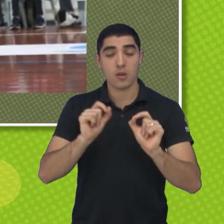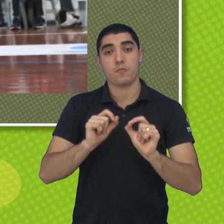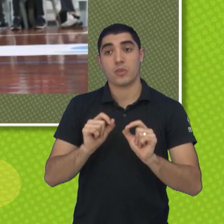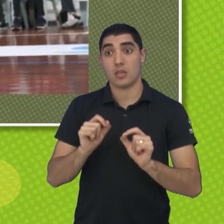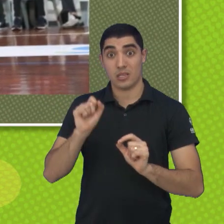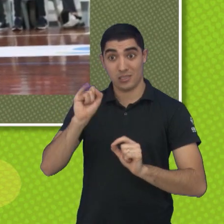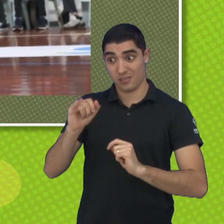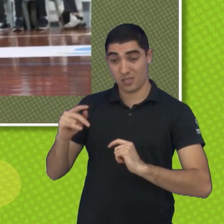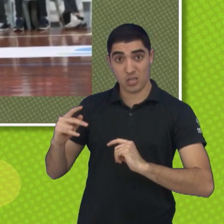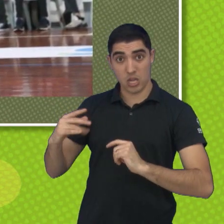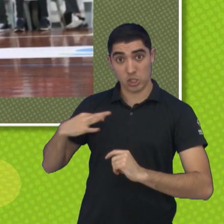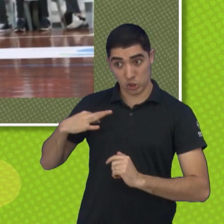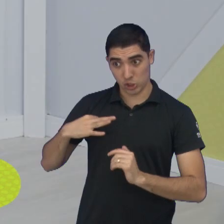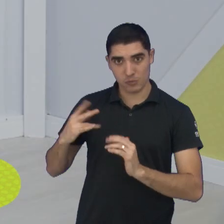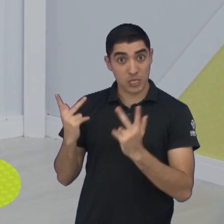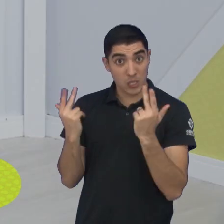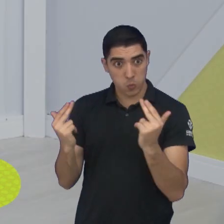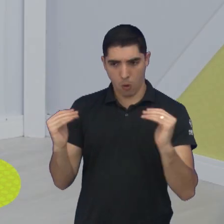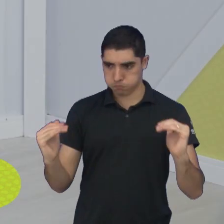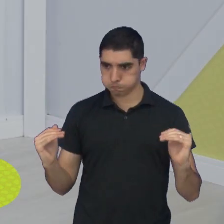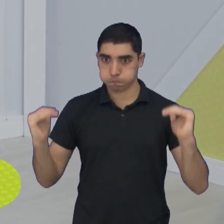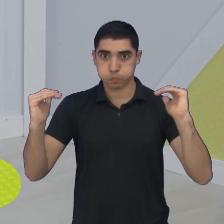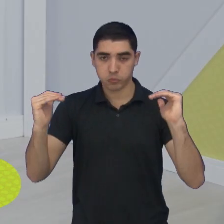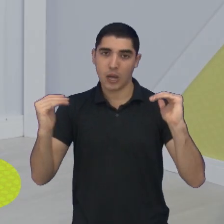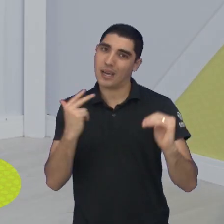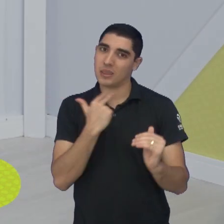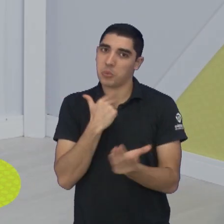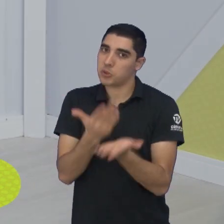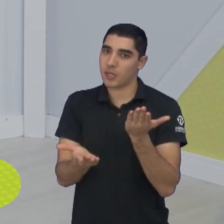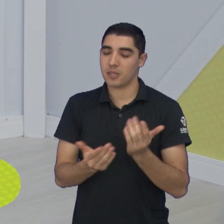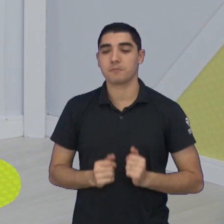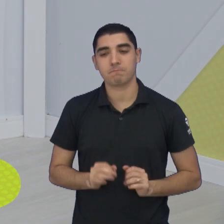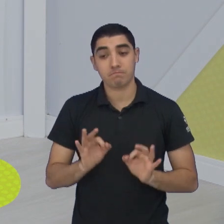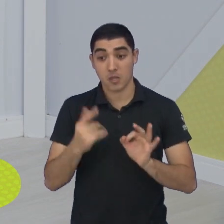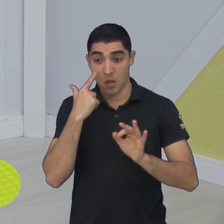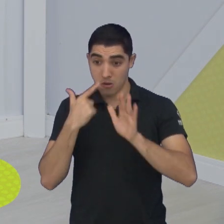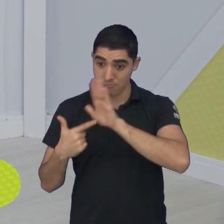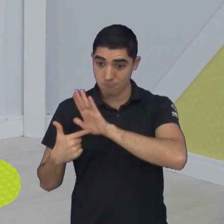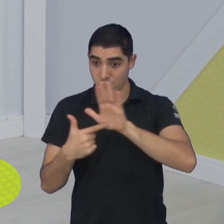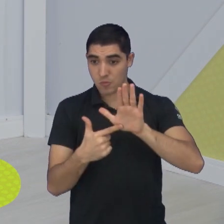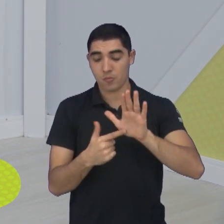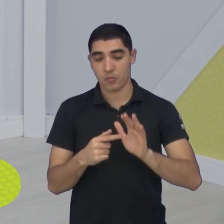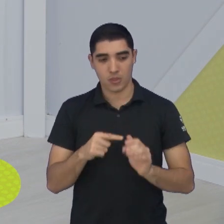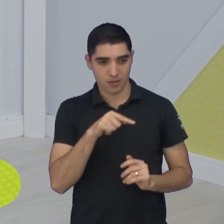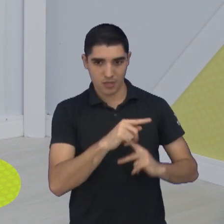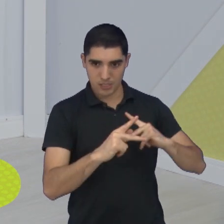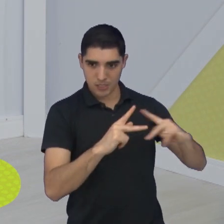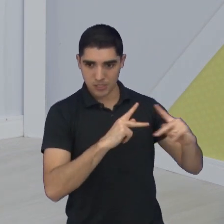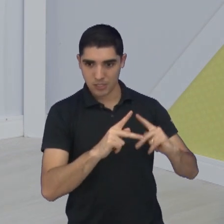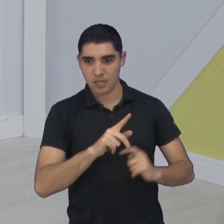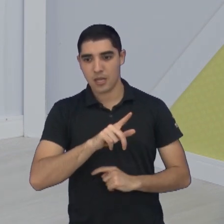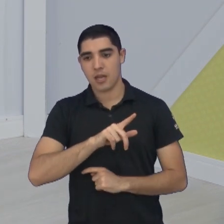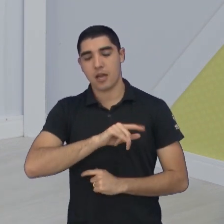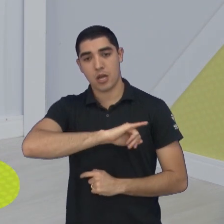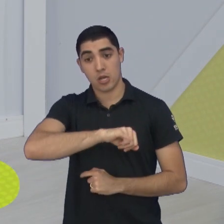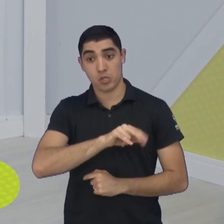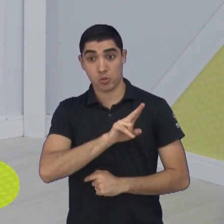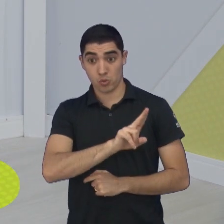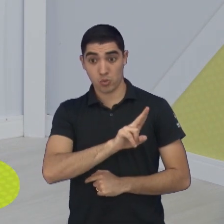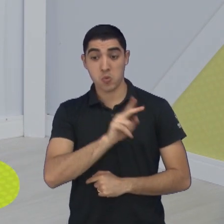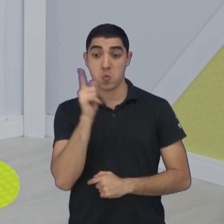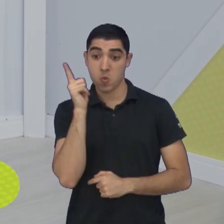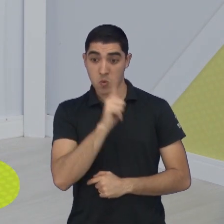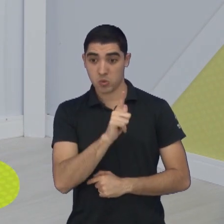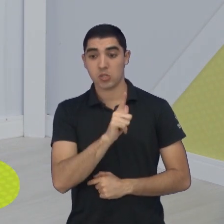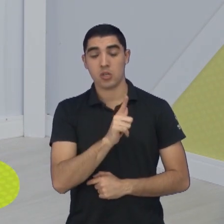equivalentes, aí não pode perder ponto. Com certeza. Só alguns números da partida. Olha só, pelo lado do São José, a Ju Souza. Double